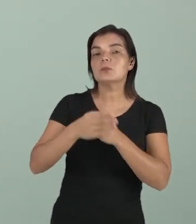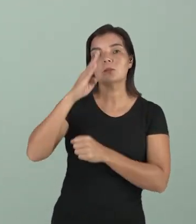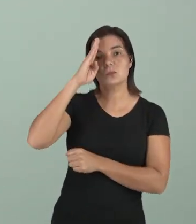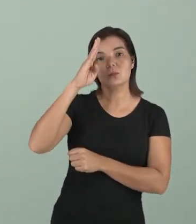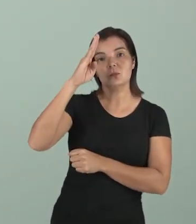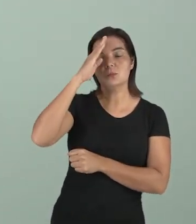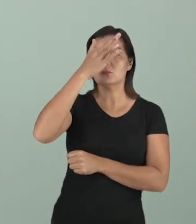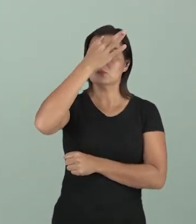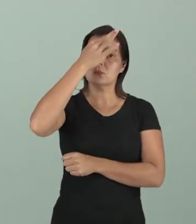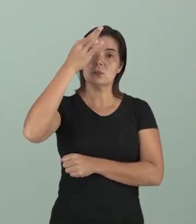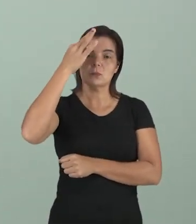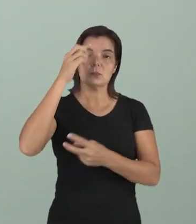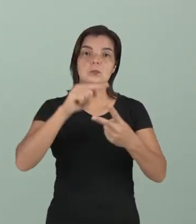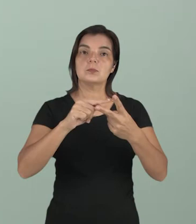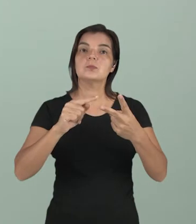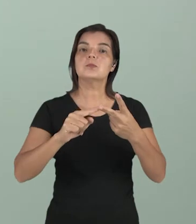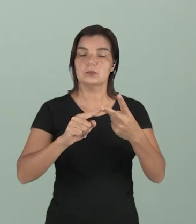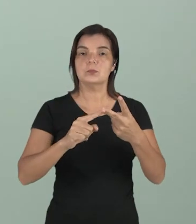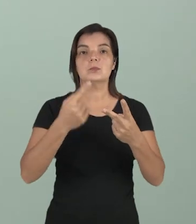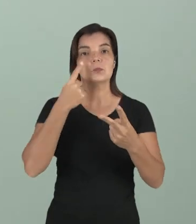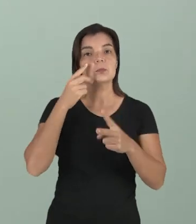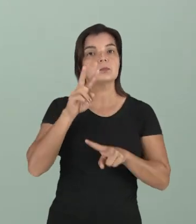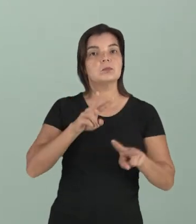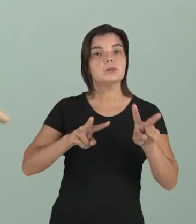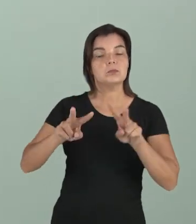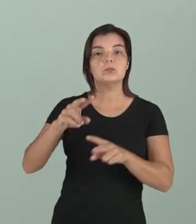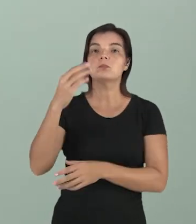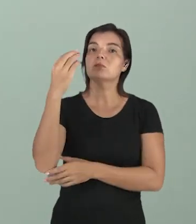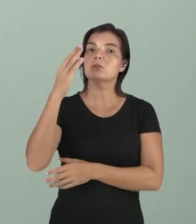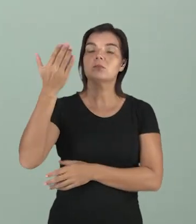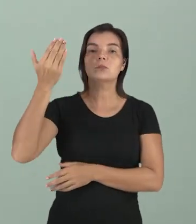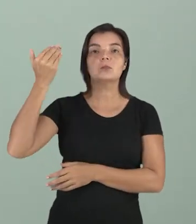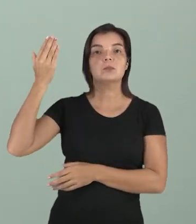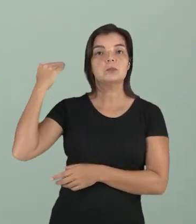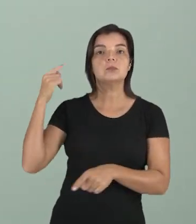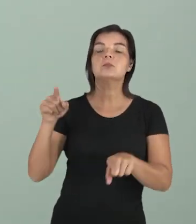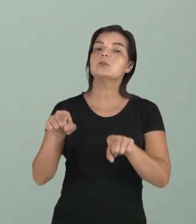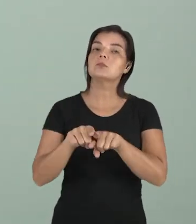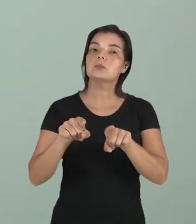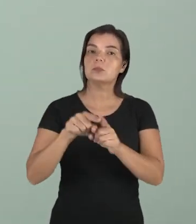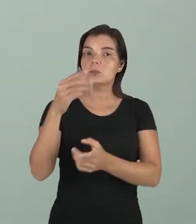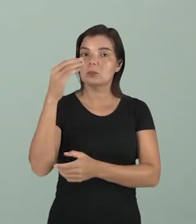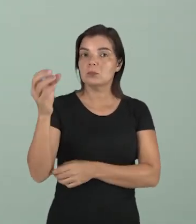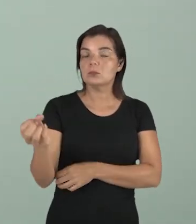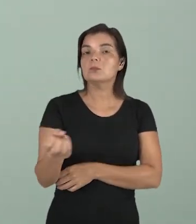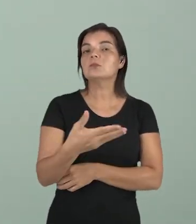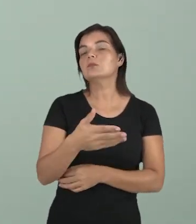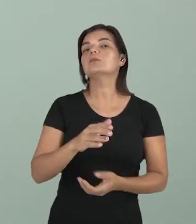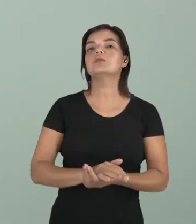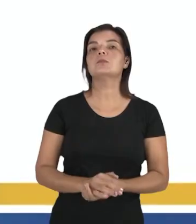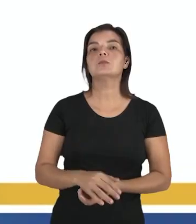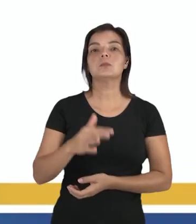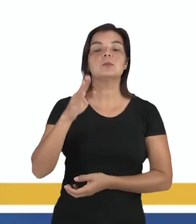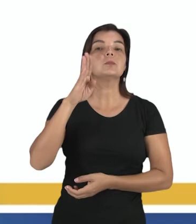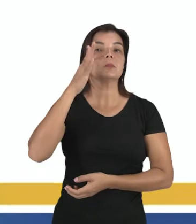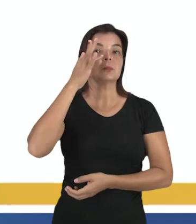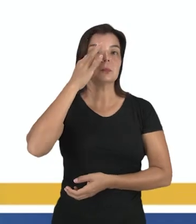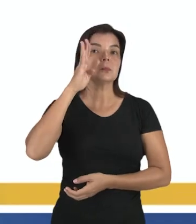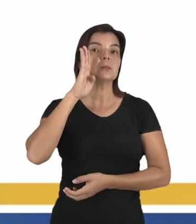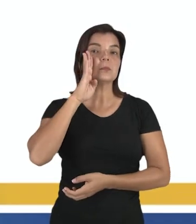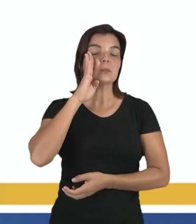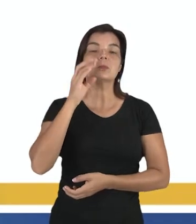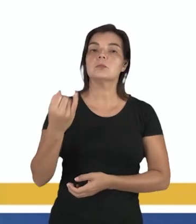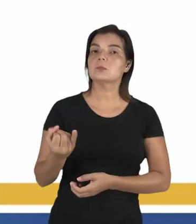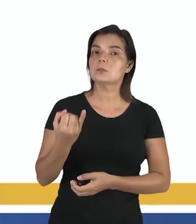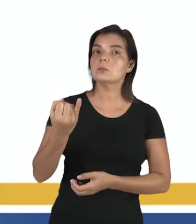fundamentos filosóficos dessas duas visões de mundo, a ciência antiga e medieval, e a ciência moderna, onde Bacon e Descartes são